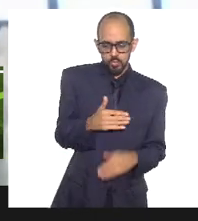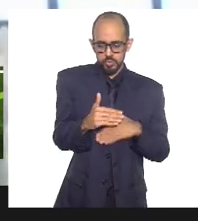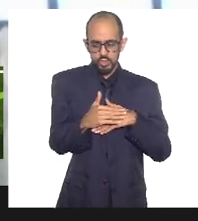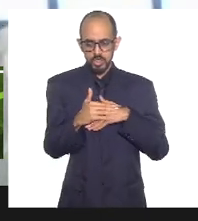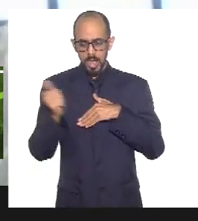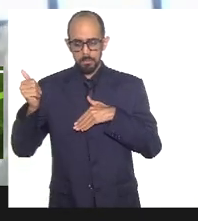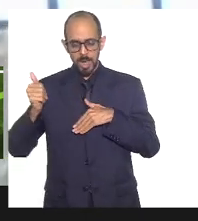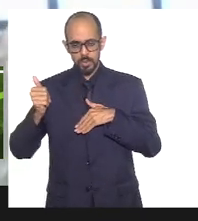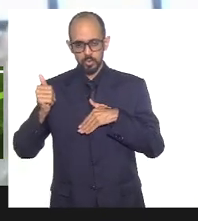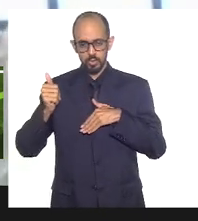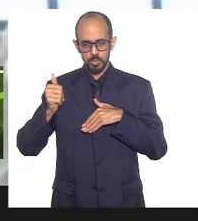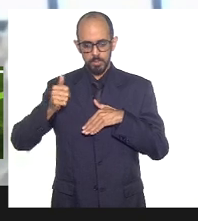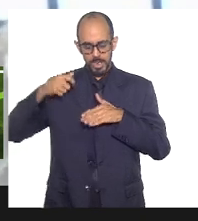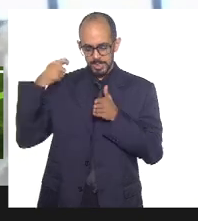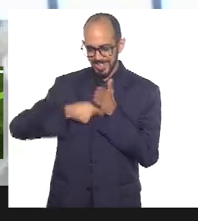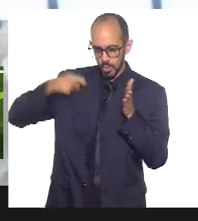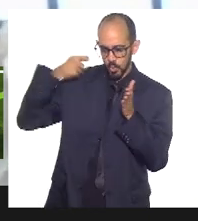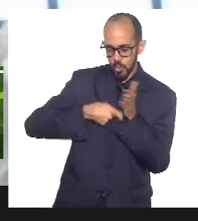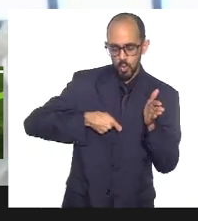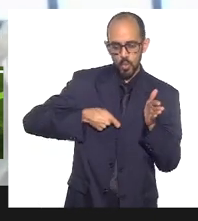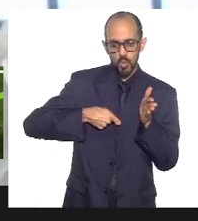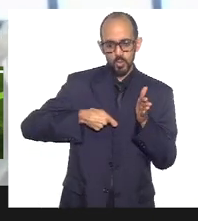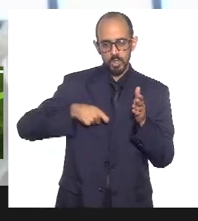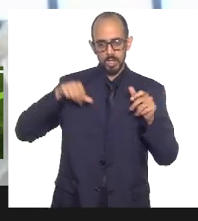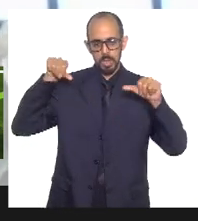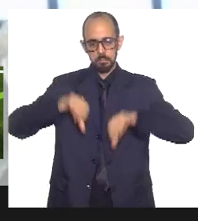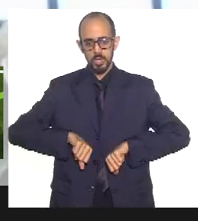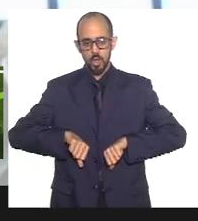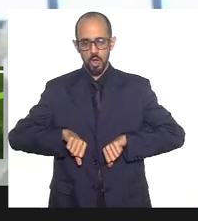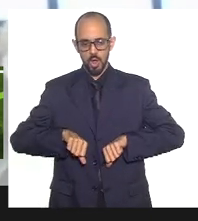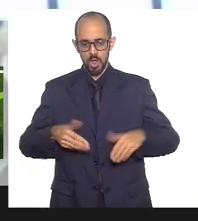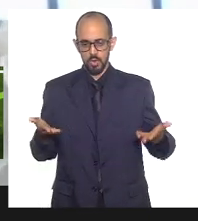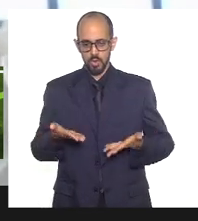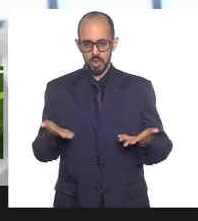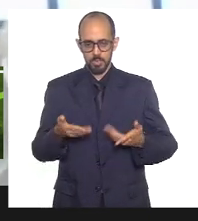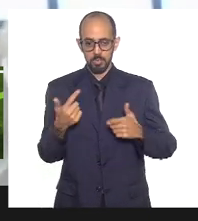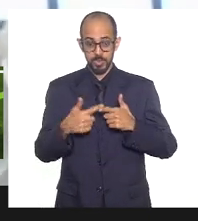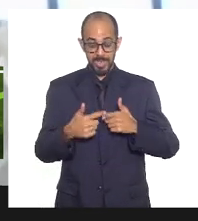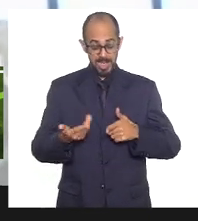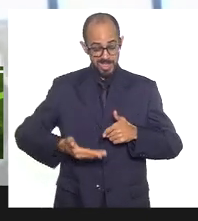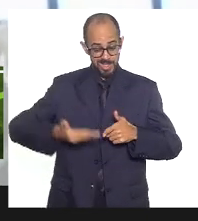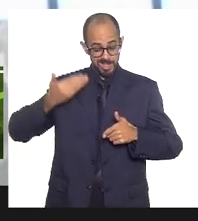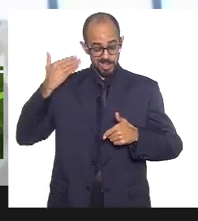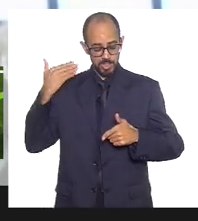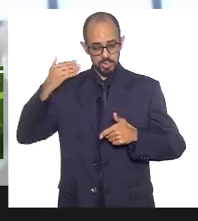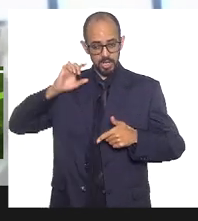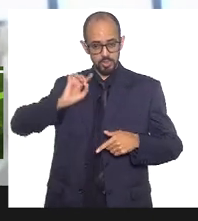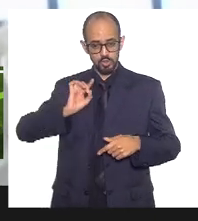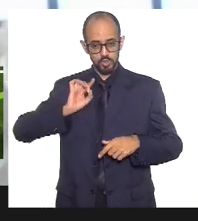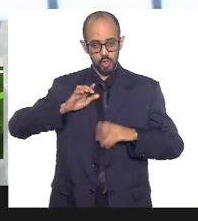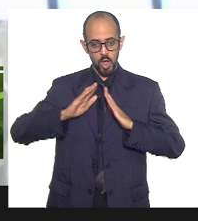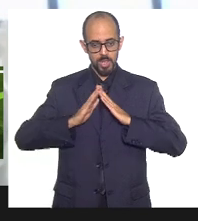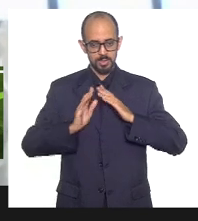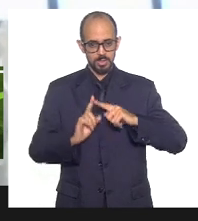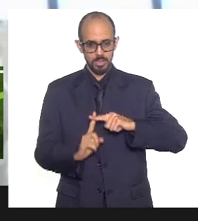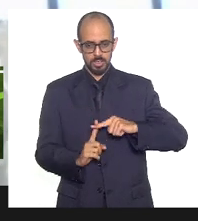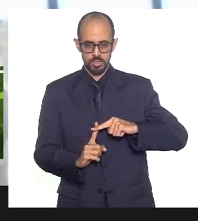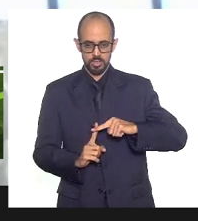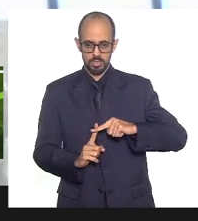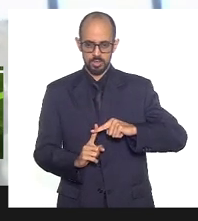para essa luta que está muito pior. Porque, antes, era só as igrejas.